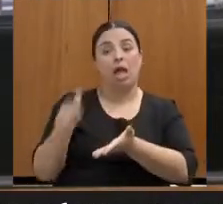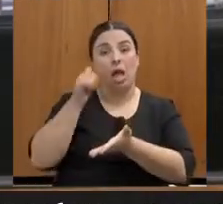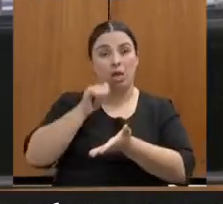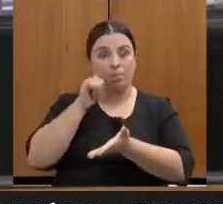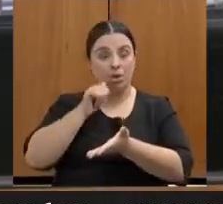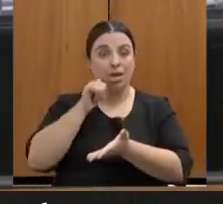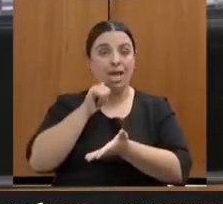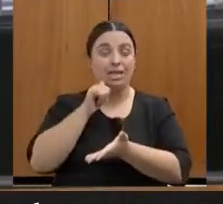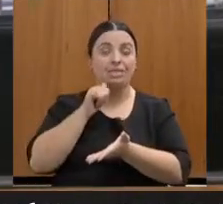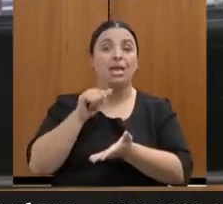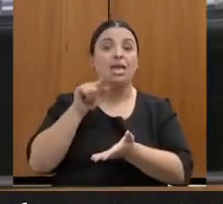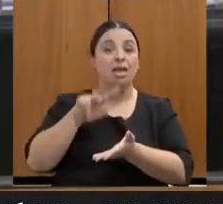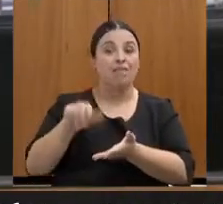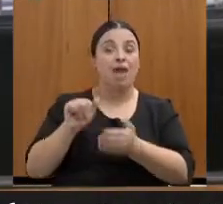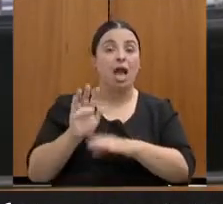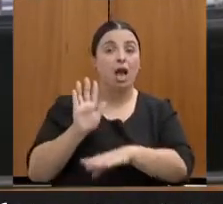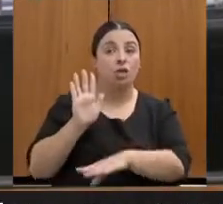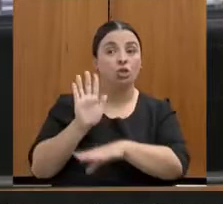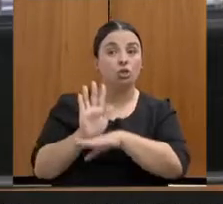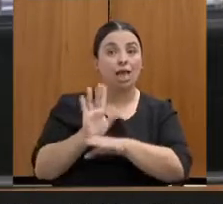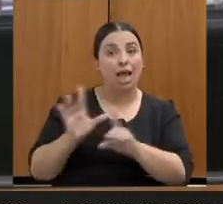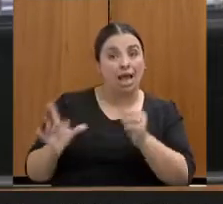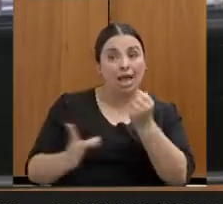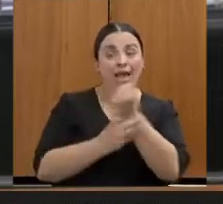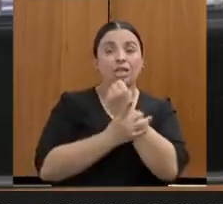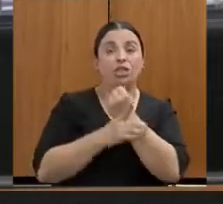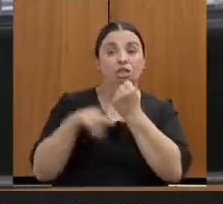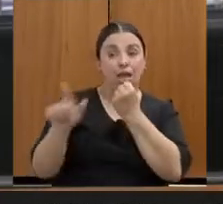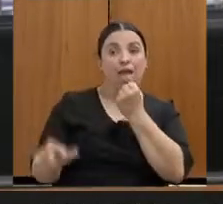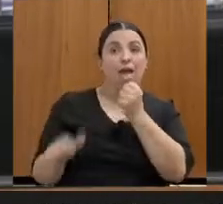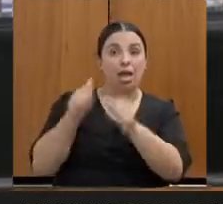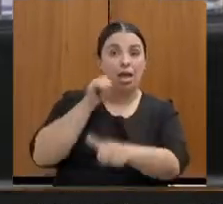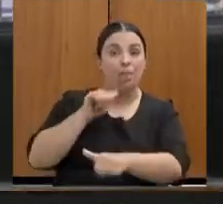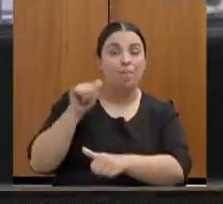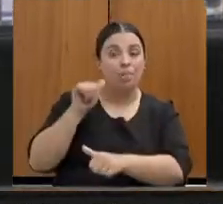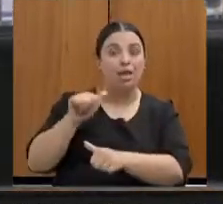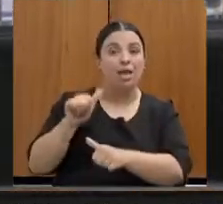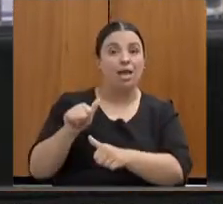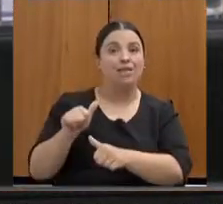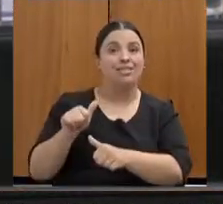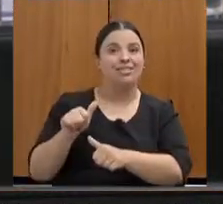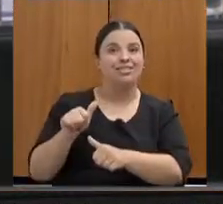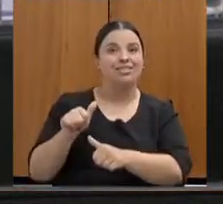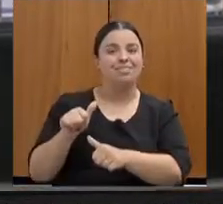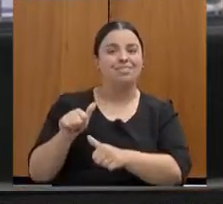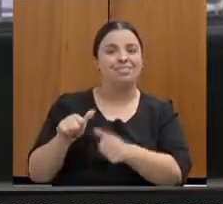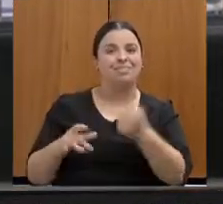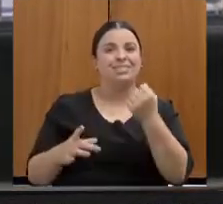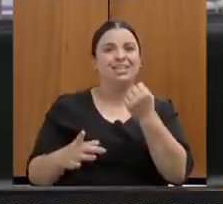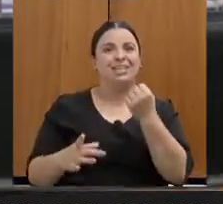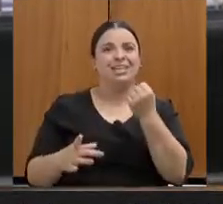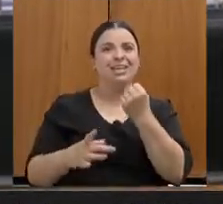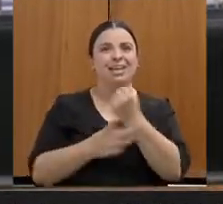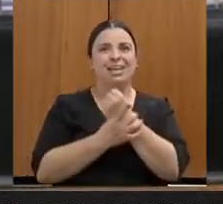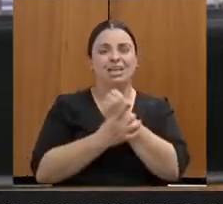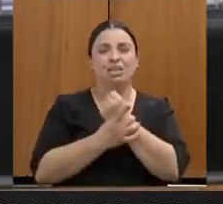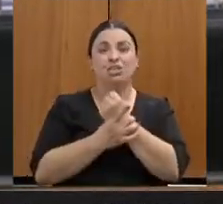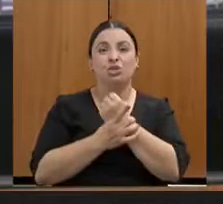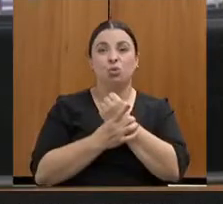ajudar a garantir uma dignidade para todas elas, as dificuldades diversas que aparecem.